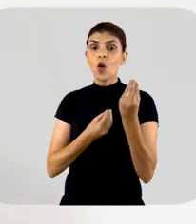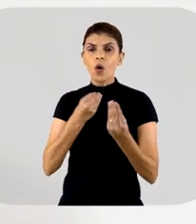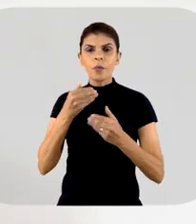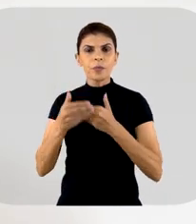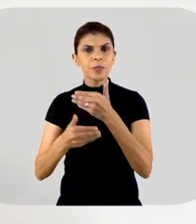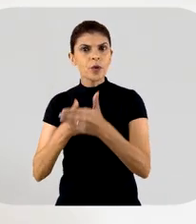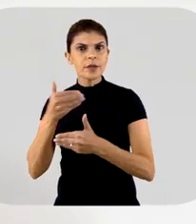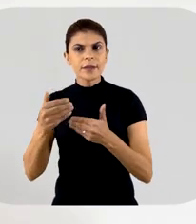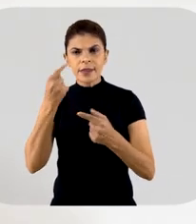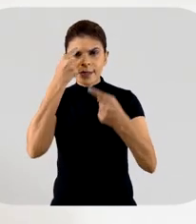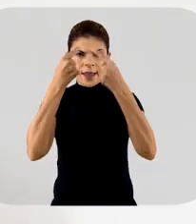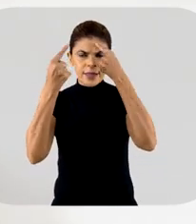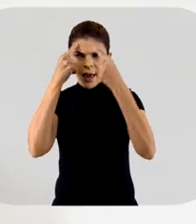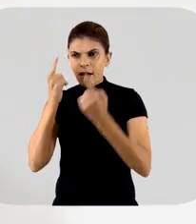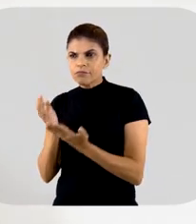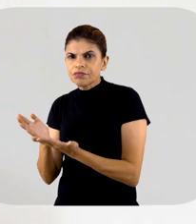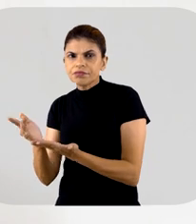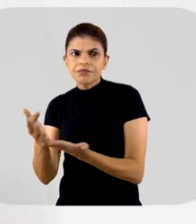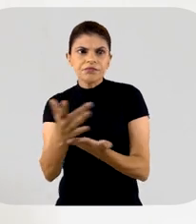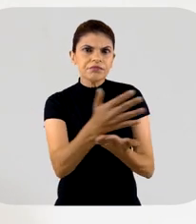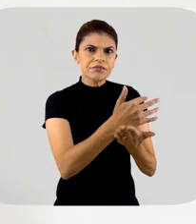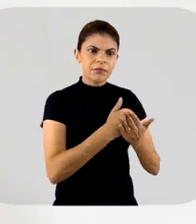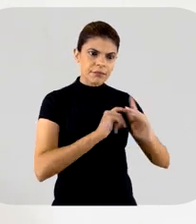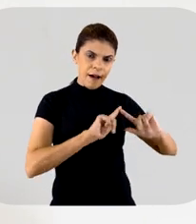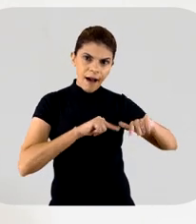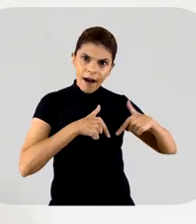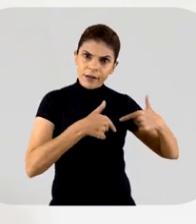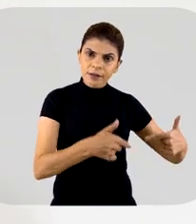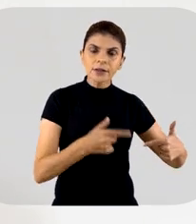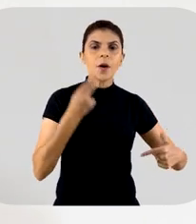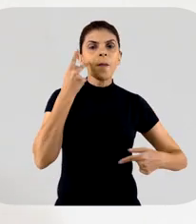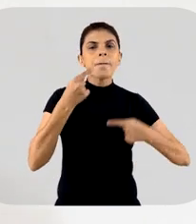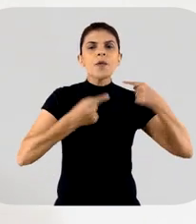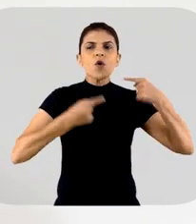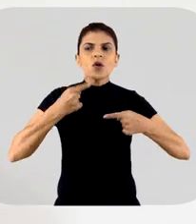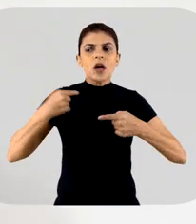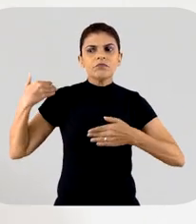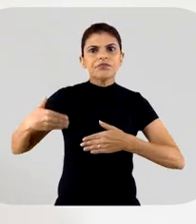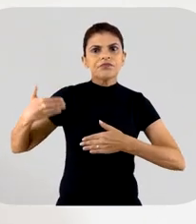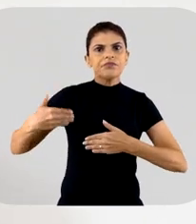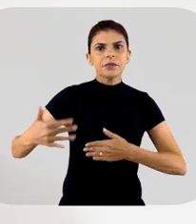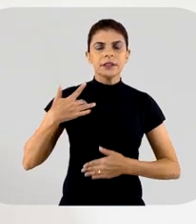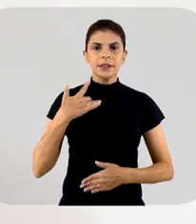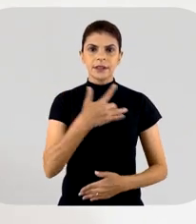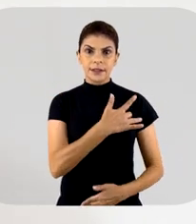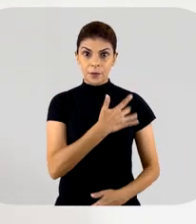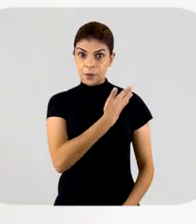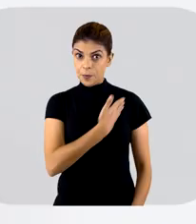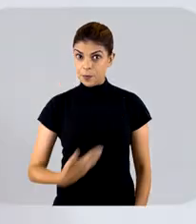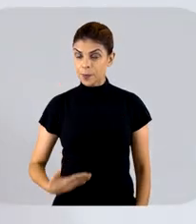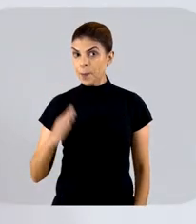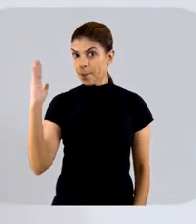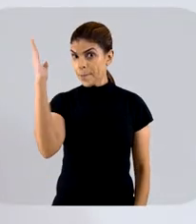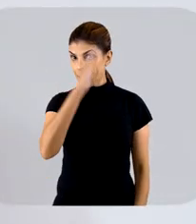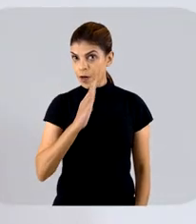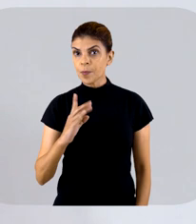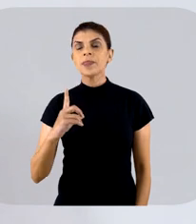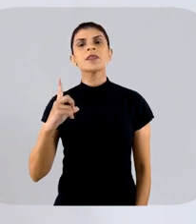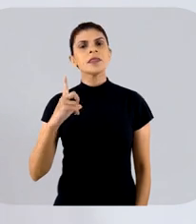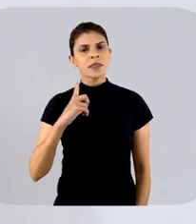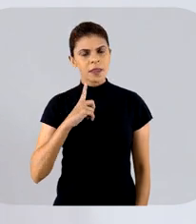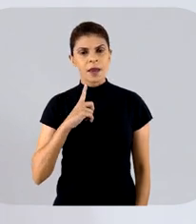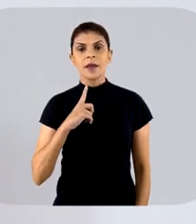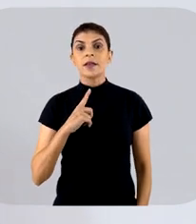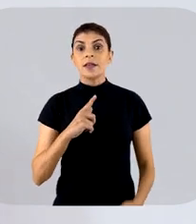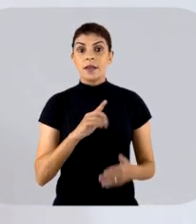processo de construção de ideias, de ações e de políticas na trajetória da saúde pública brasileira. O curso encontra-se